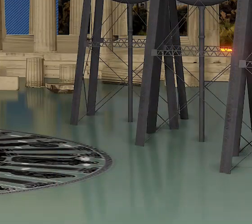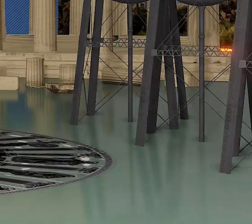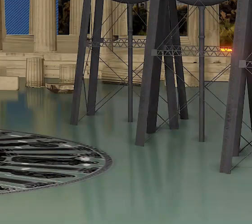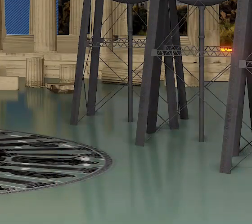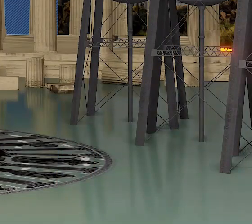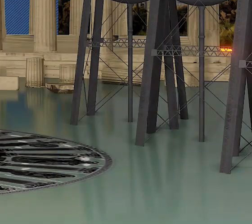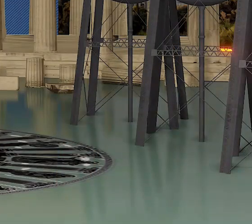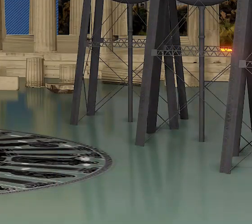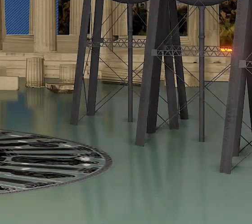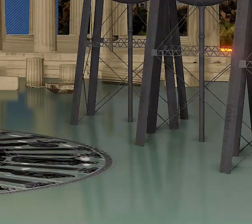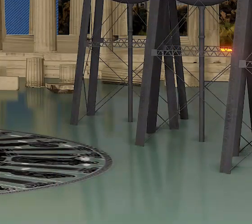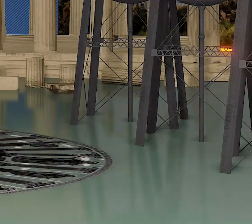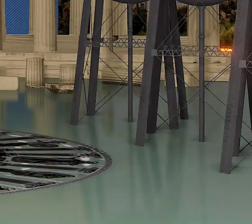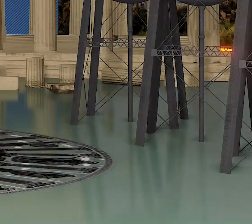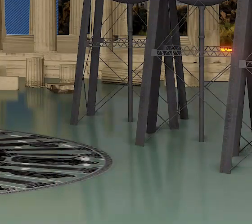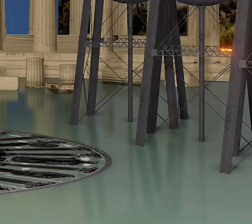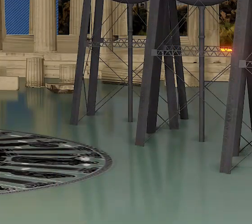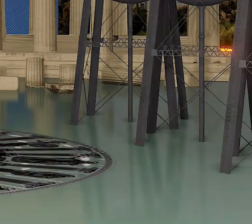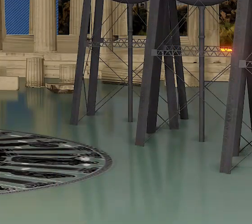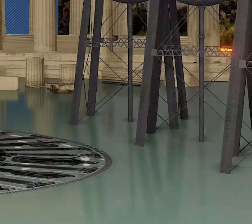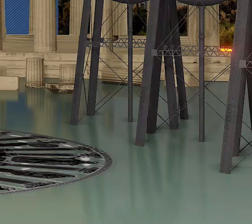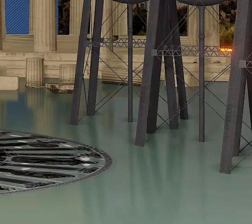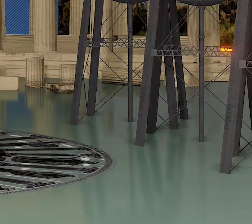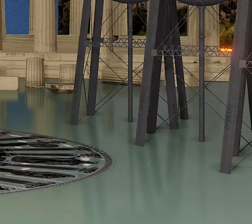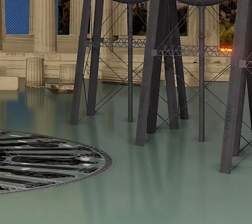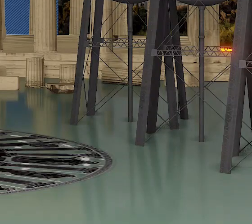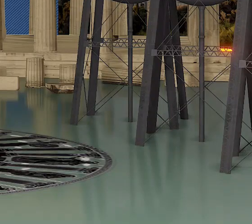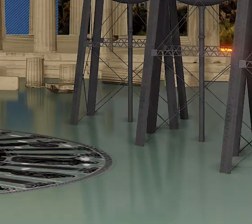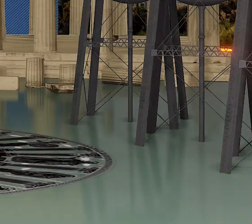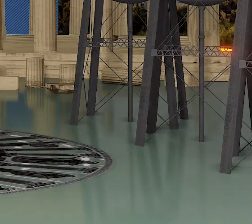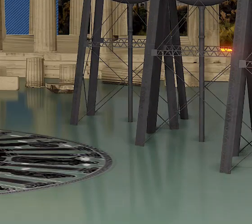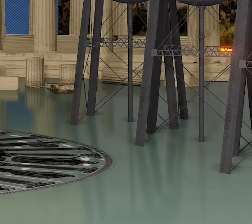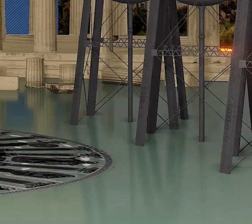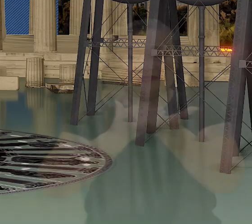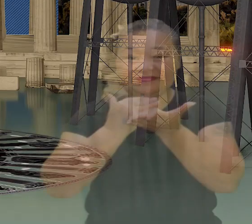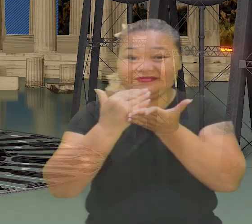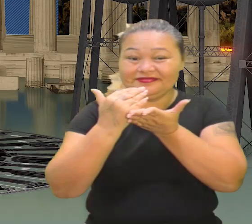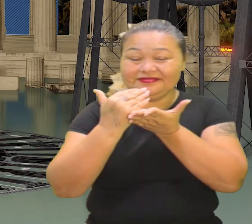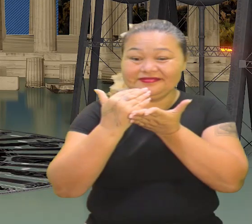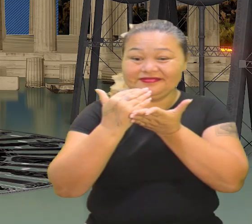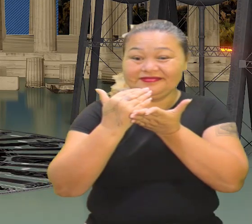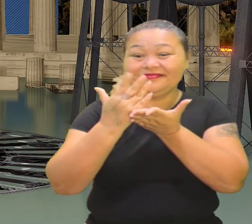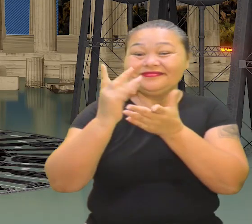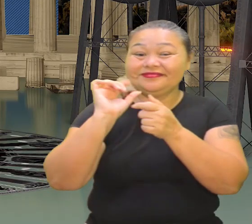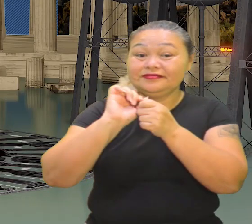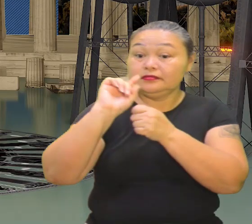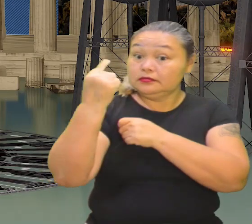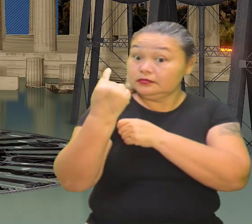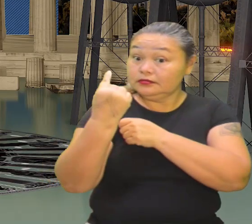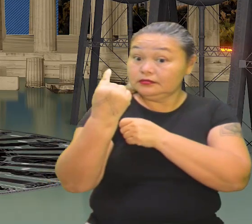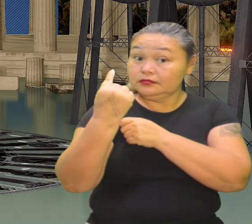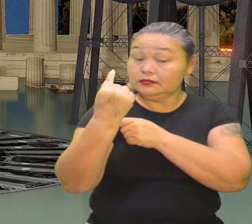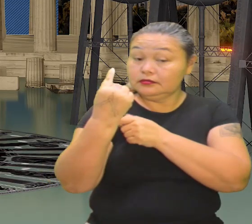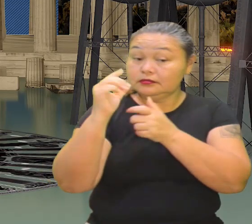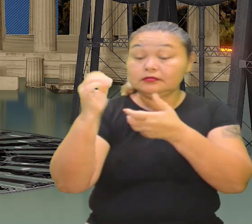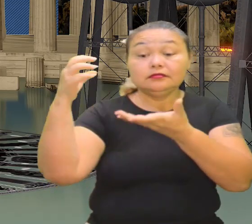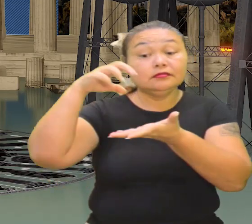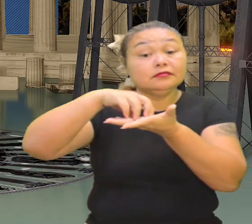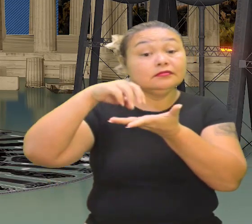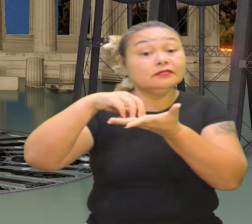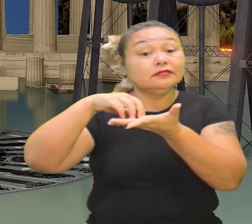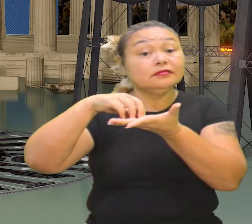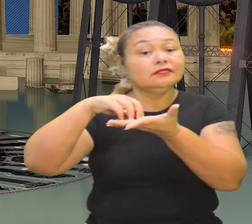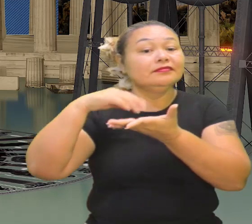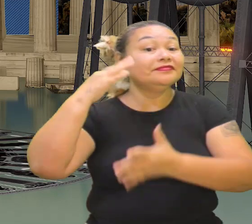Olá, queridos estudantes! Bem-vindos para o início do nosso módulo 1, Componente Curricular